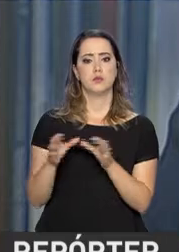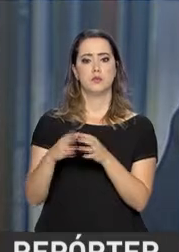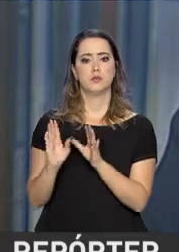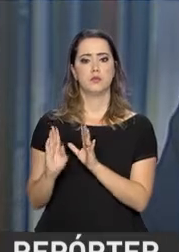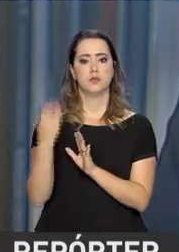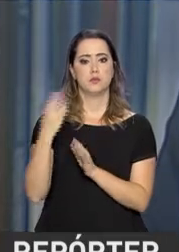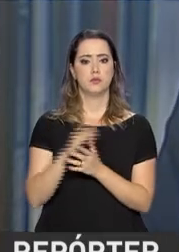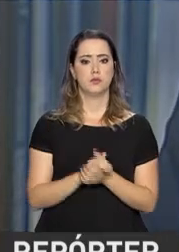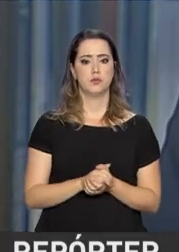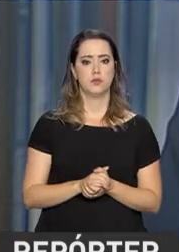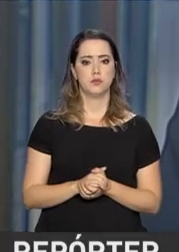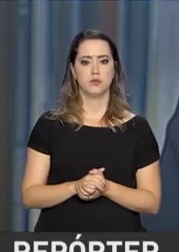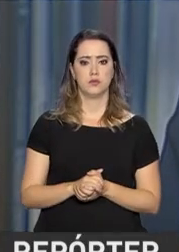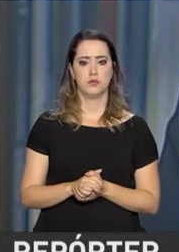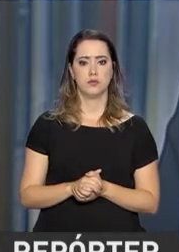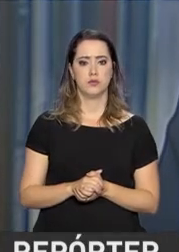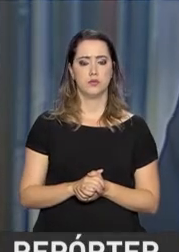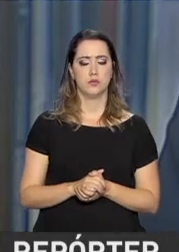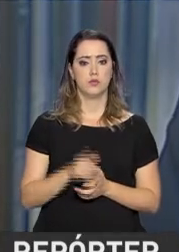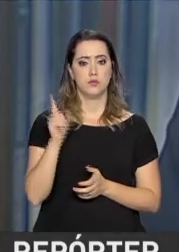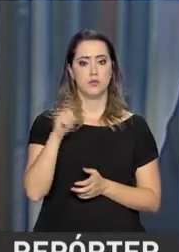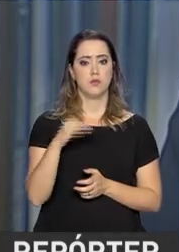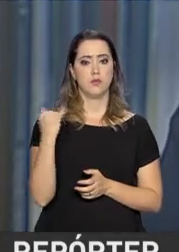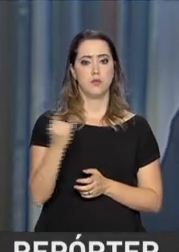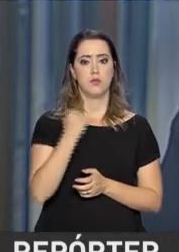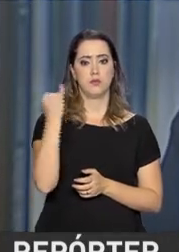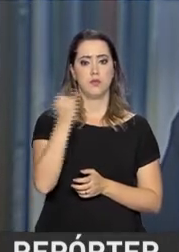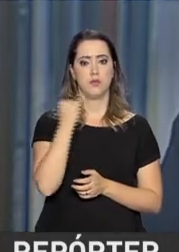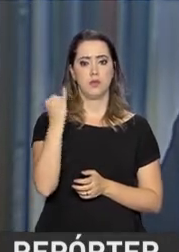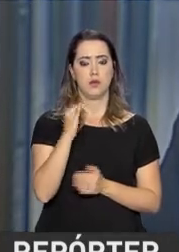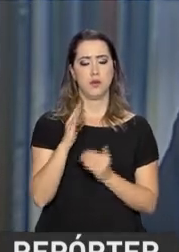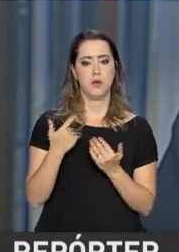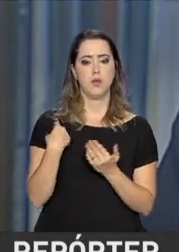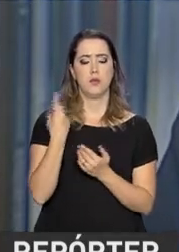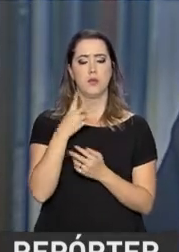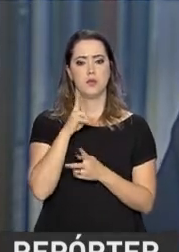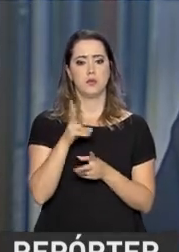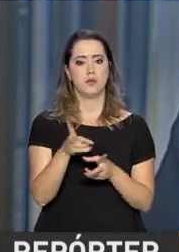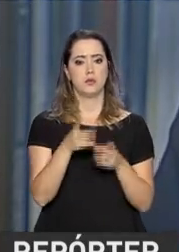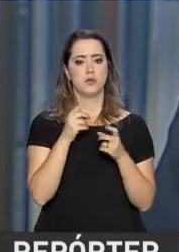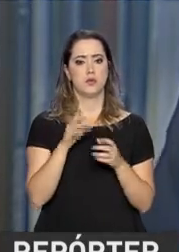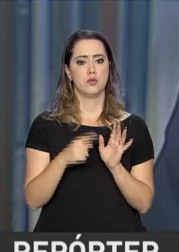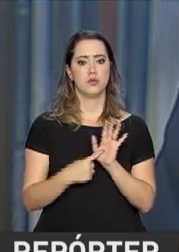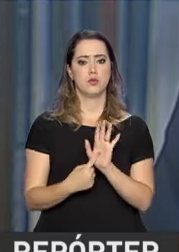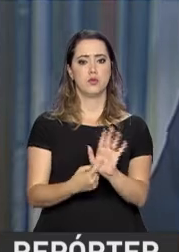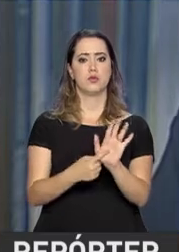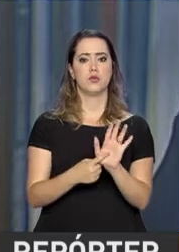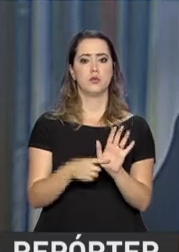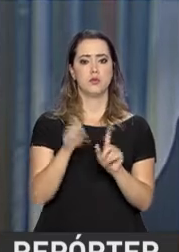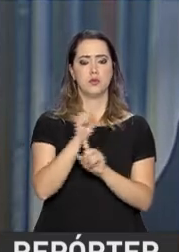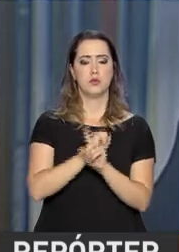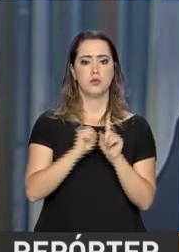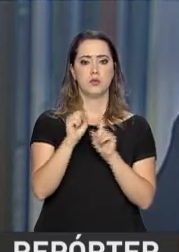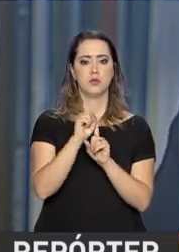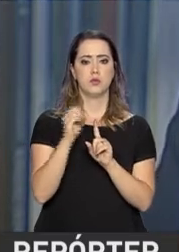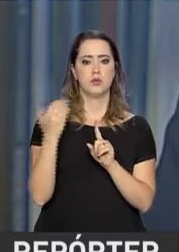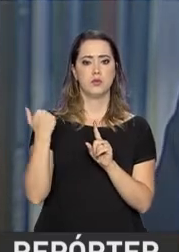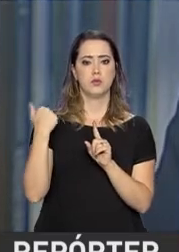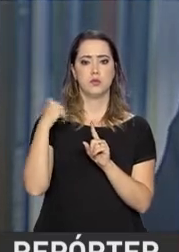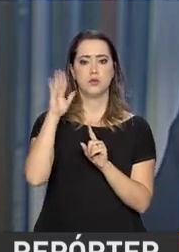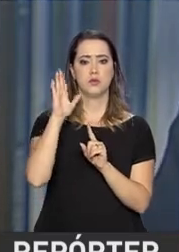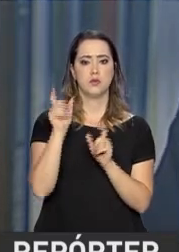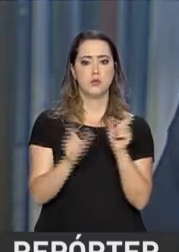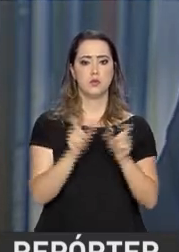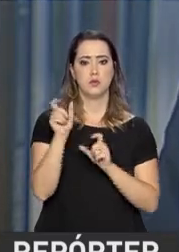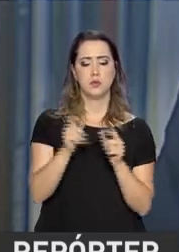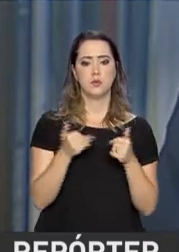Isso é um importante sinal exterior que nós estamos dando para a sociedade e, sobretudo, para